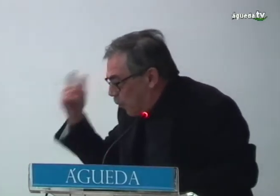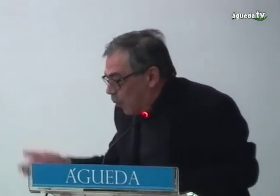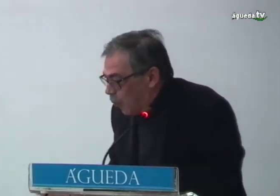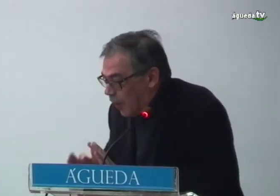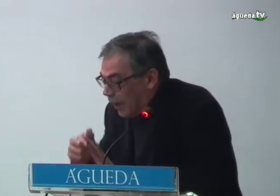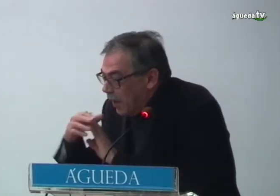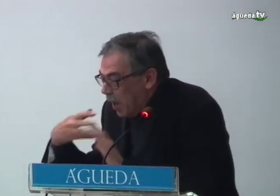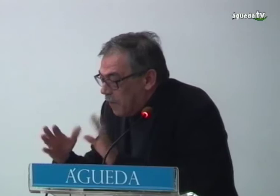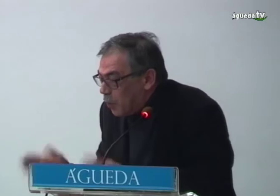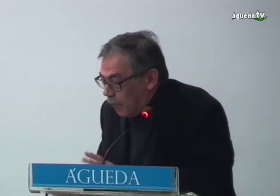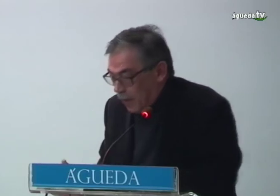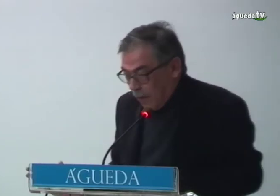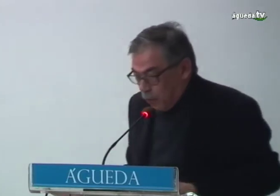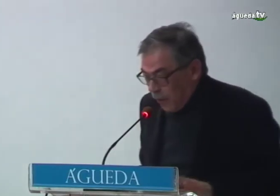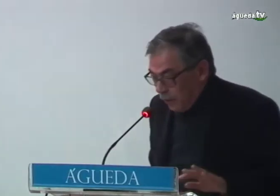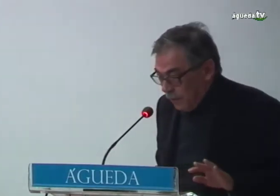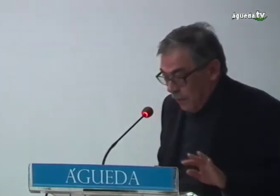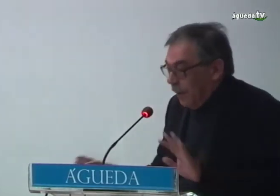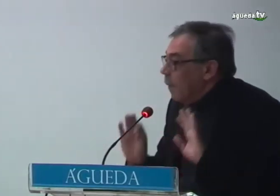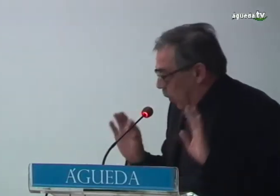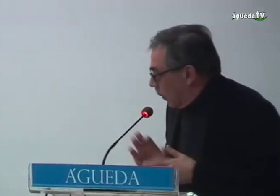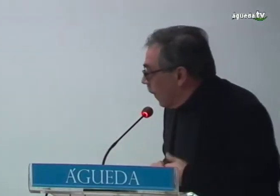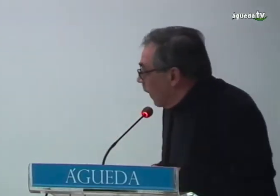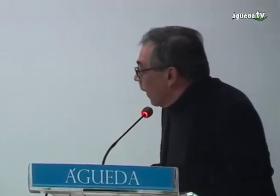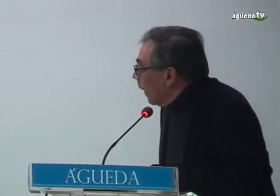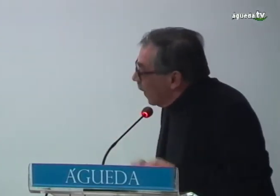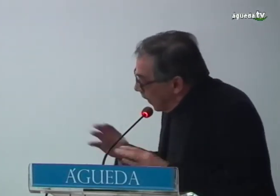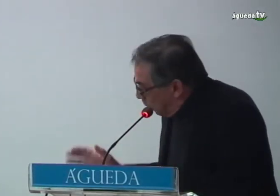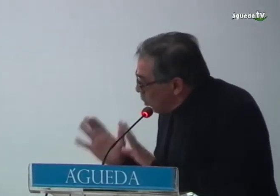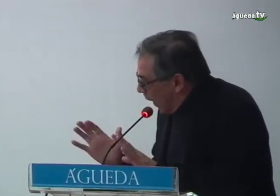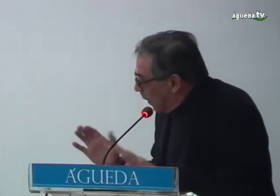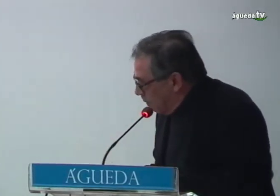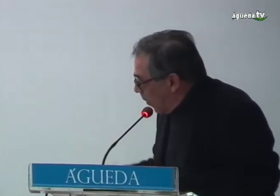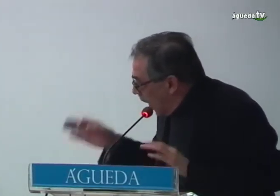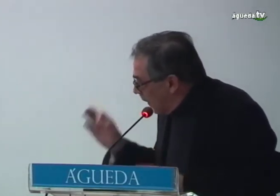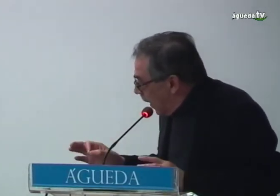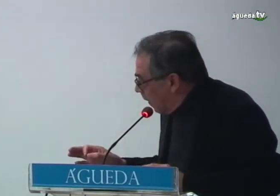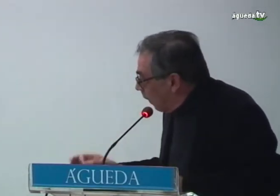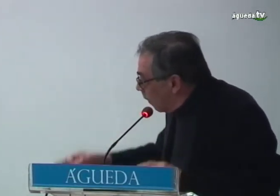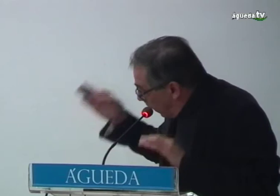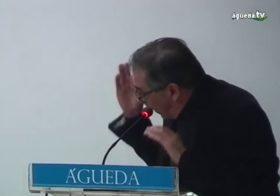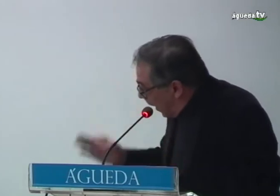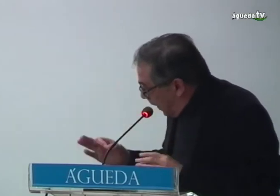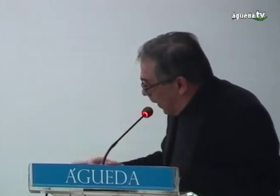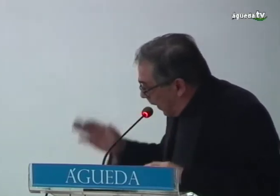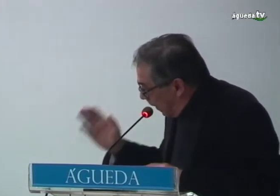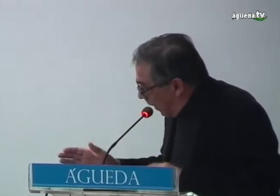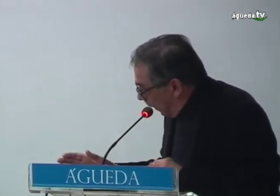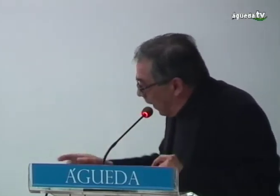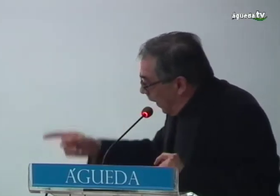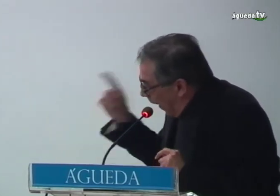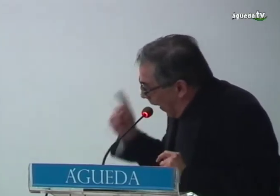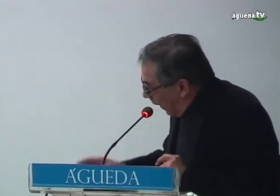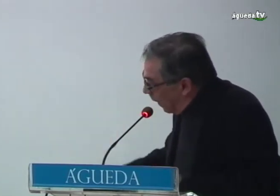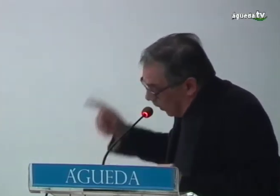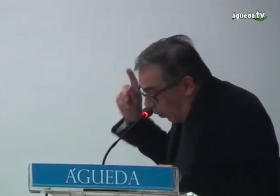referiu se foi eu que sonhei em 20 ou 25% pronto depois mete mas a ideia inicial se a ideia inicial